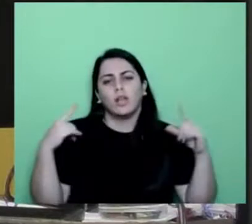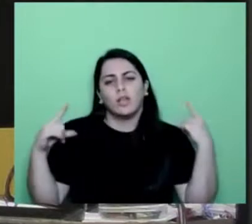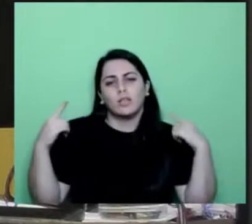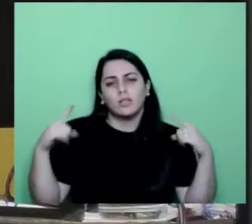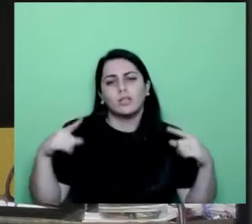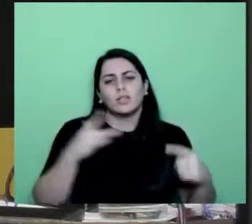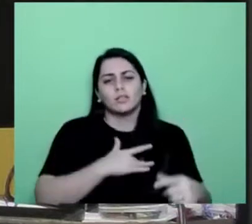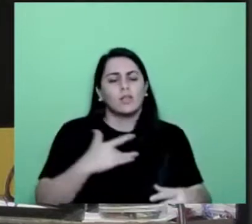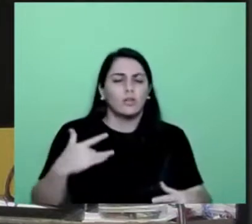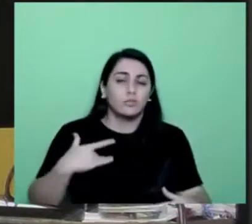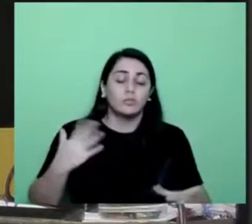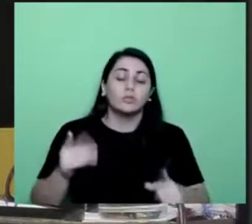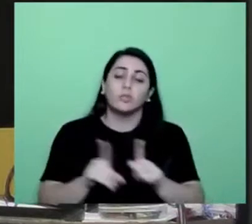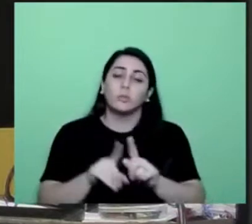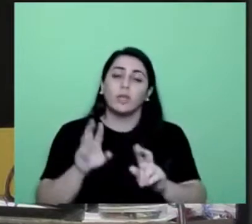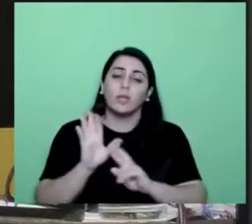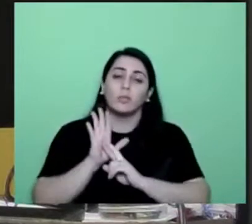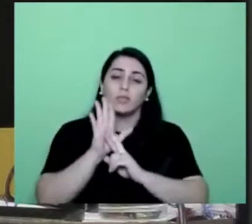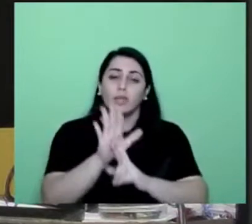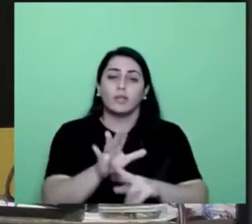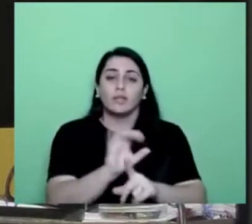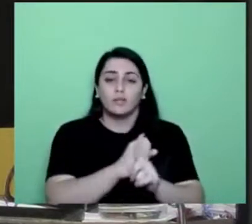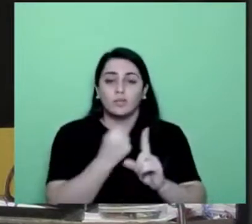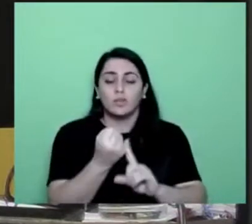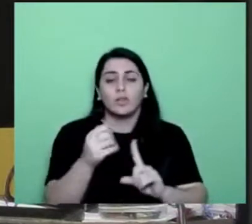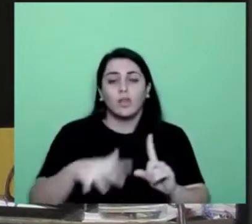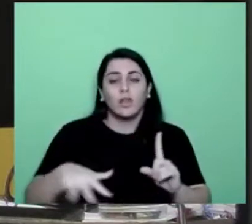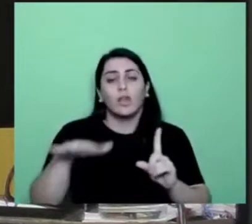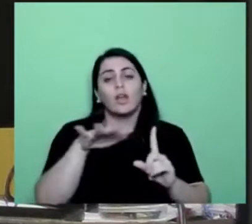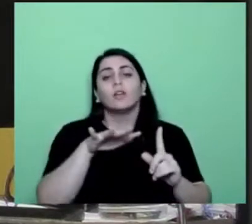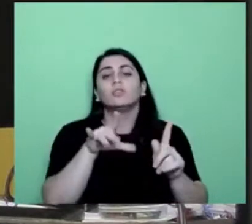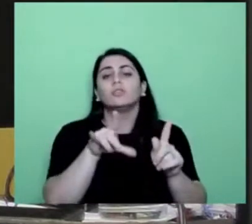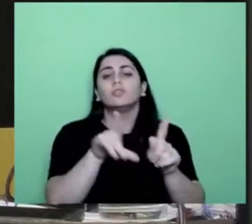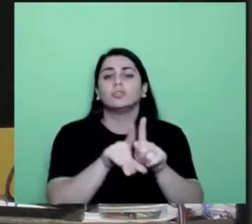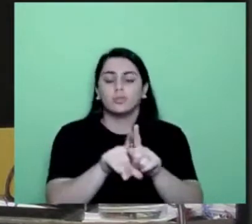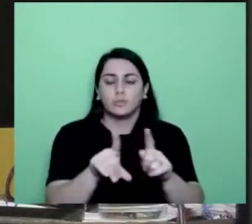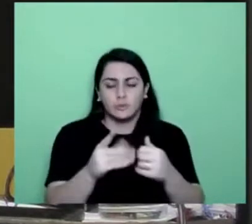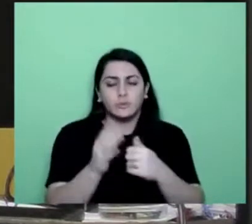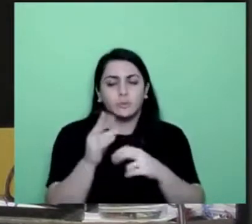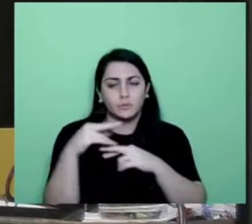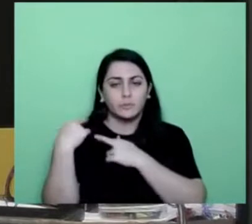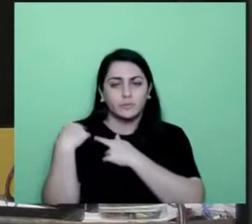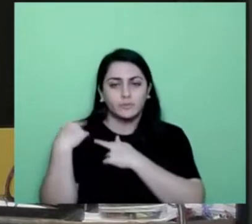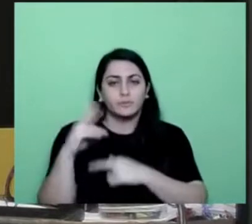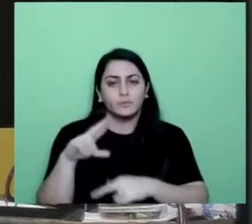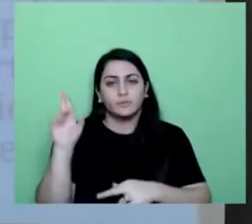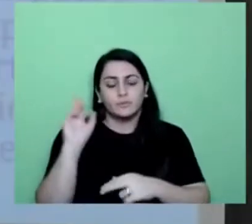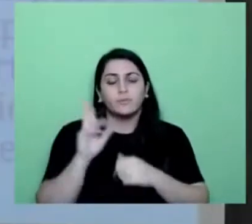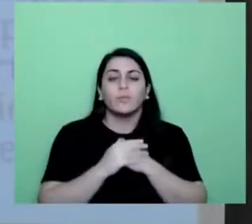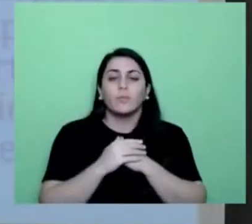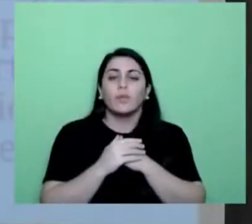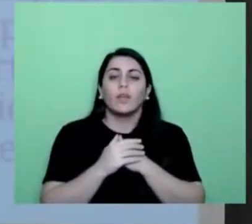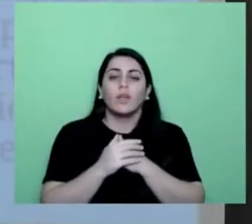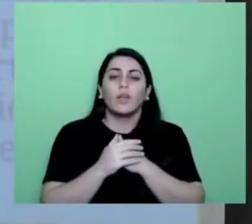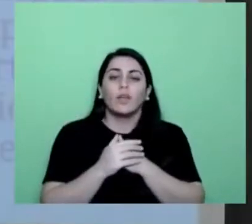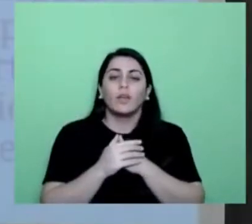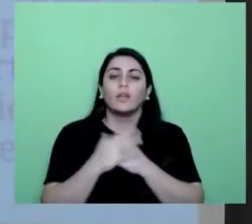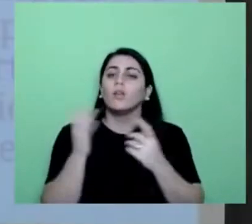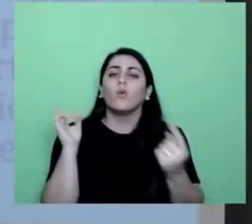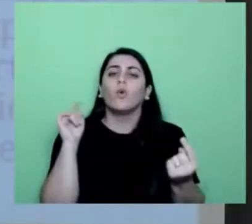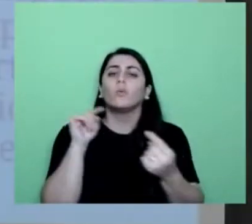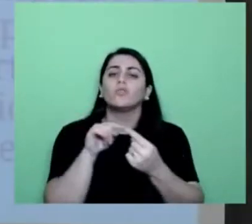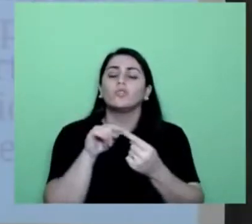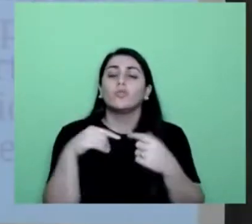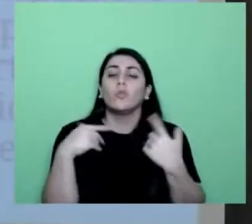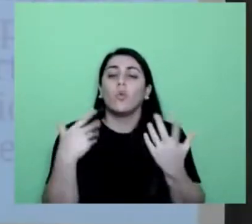sociedade civil como responsável por isso também. Próximo. Qual é o objetivo desse comitê? O que